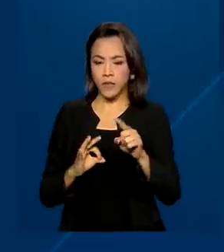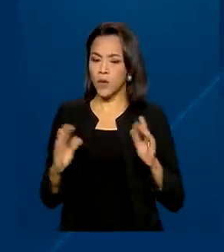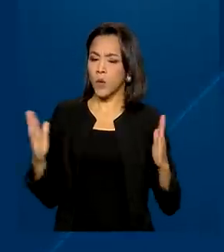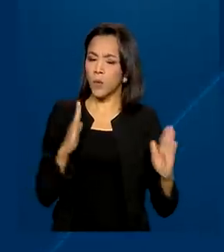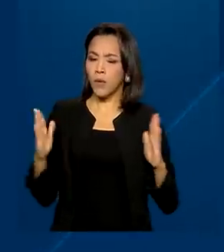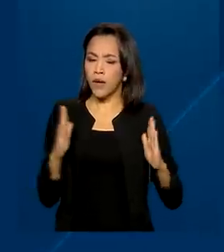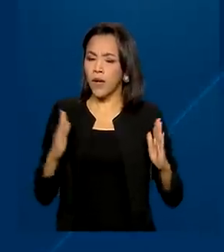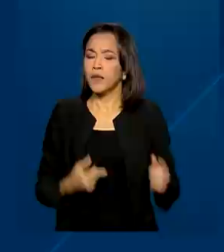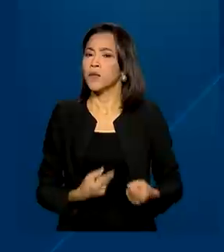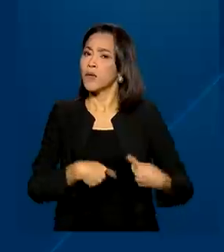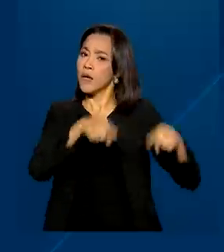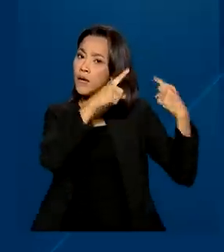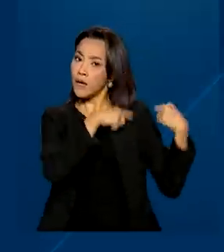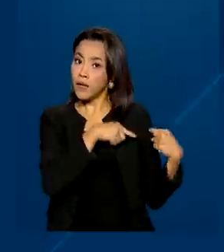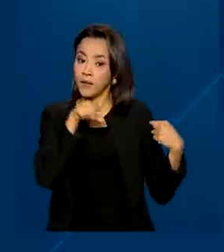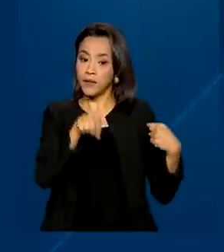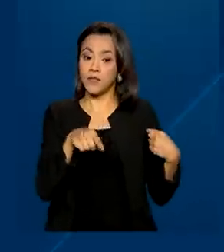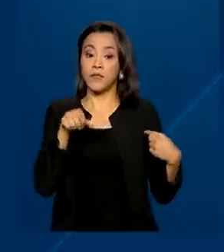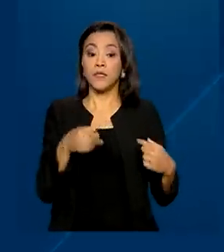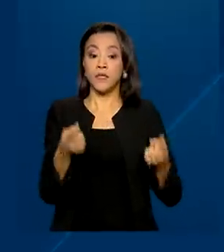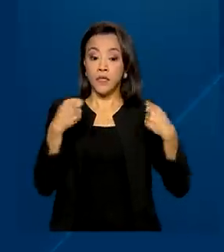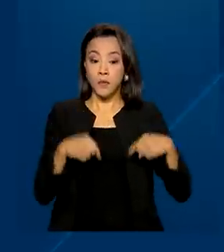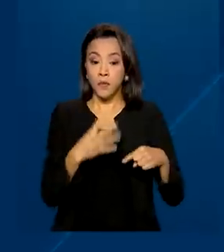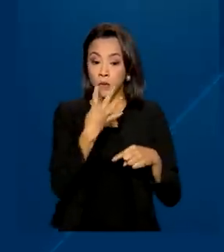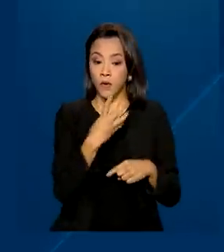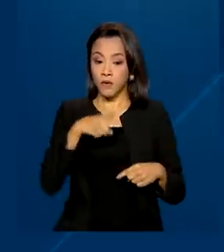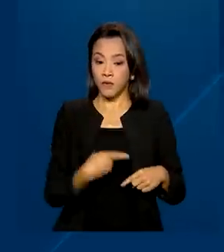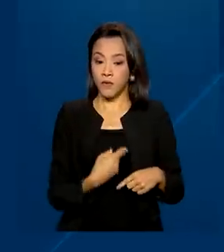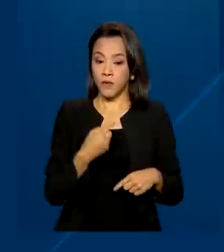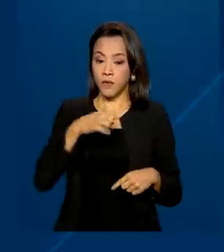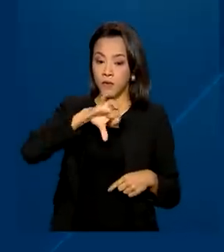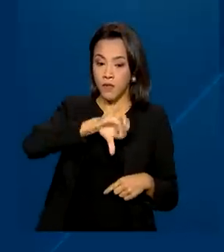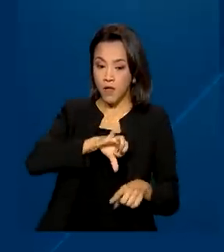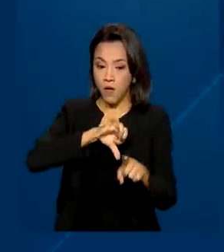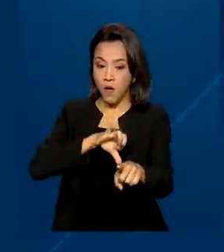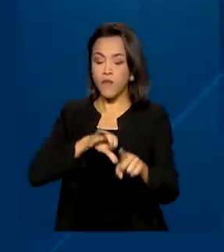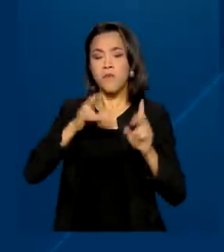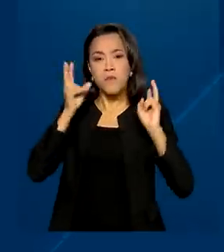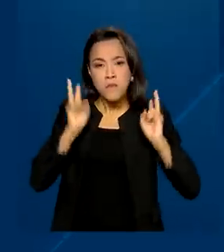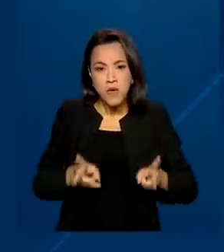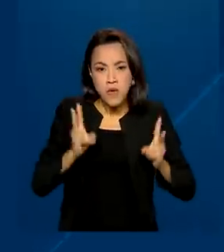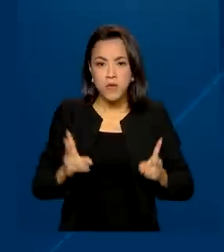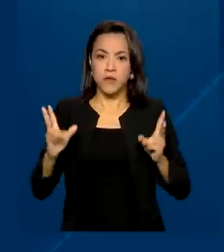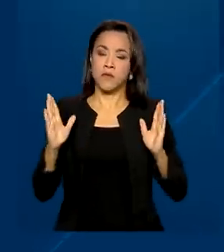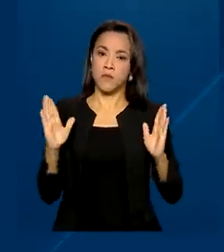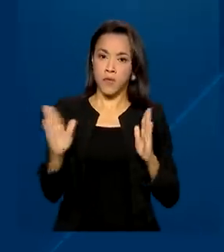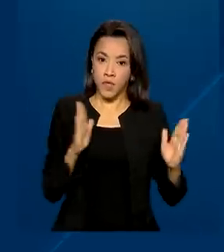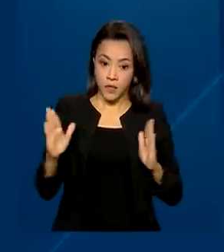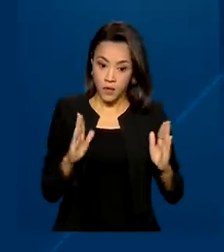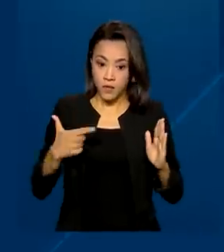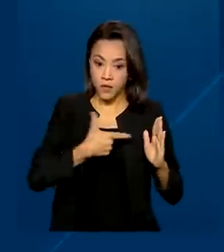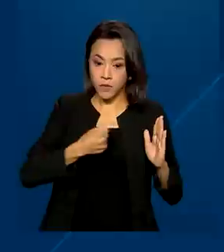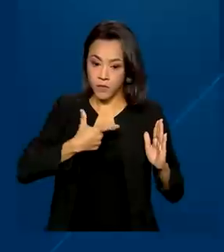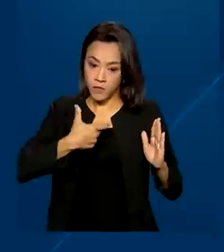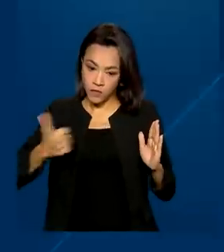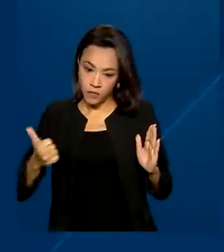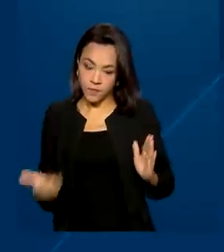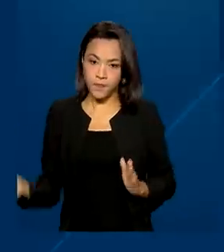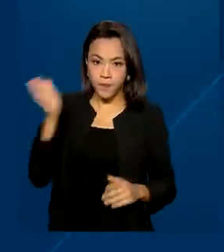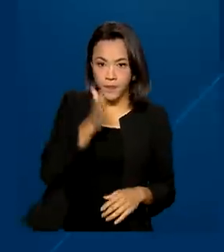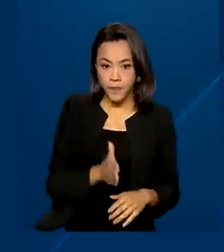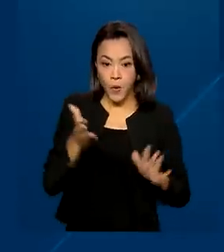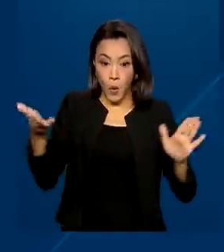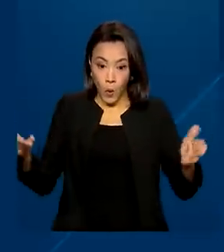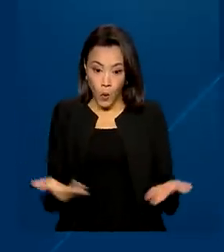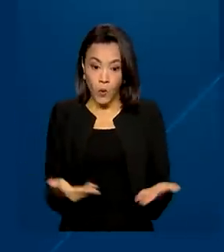trimestre anterior e de 4,9 pontos percentuais frente ao mesmo período de 2021. Hoje, o